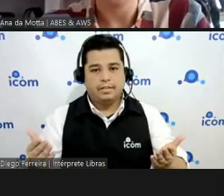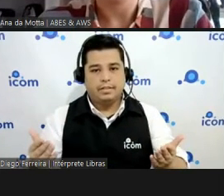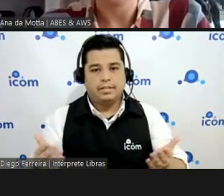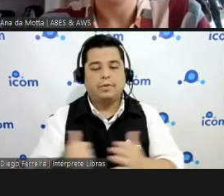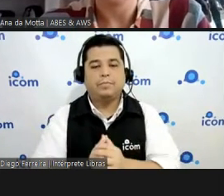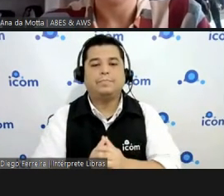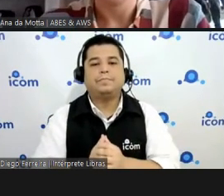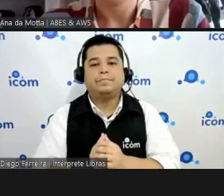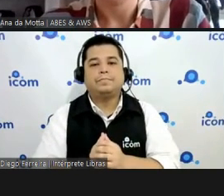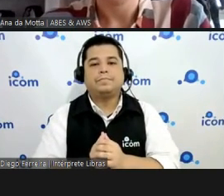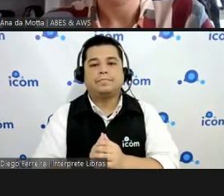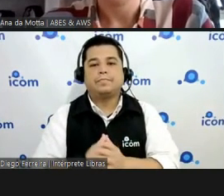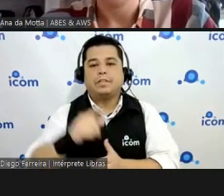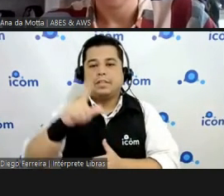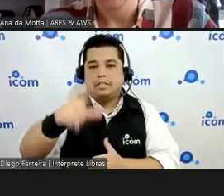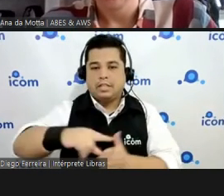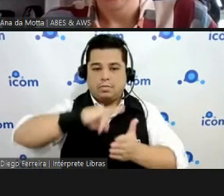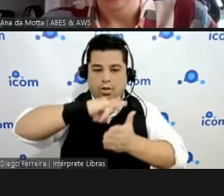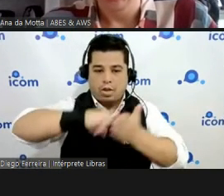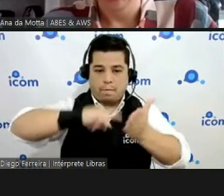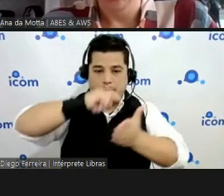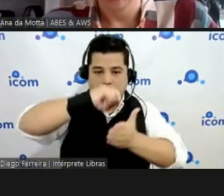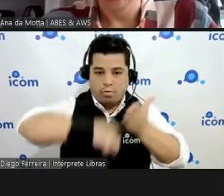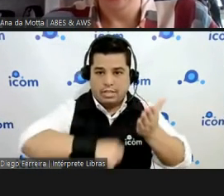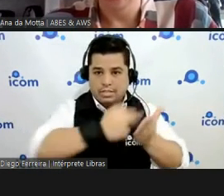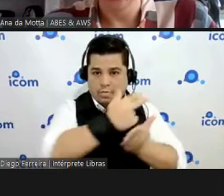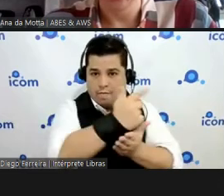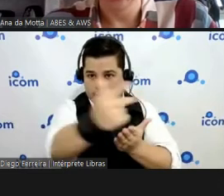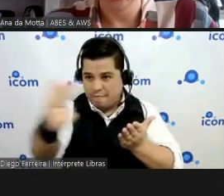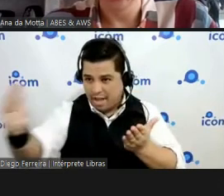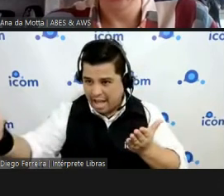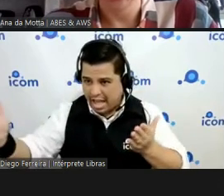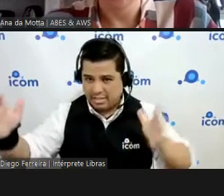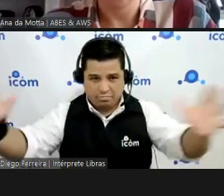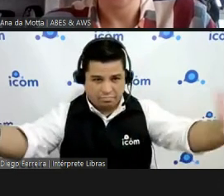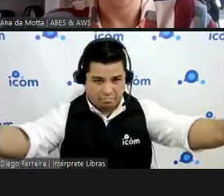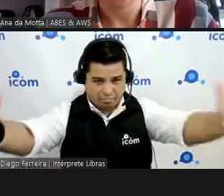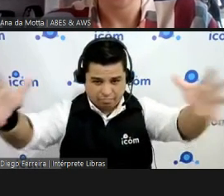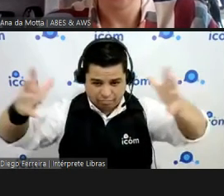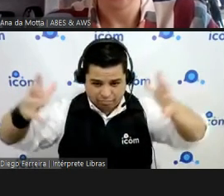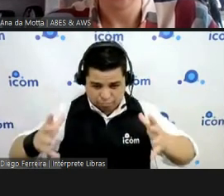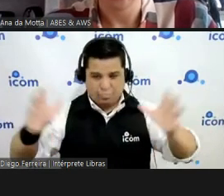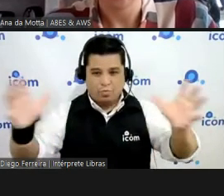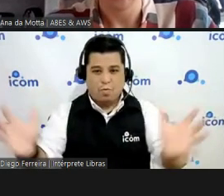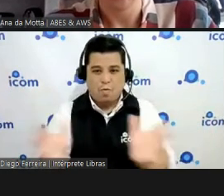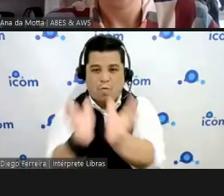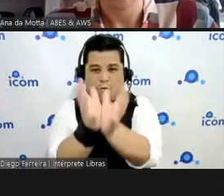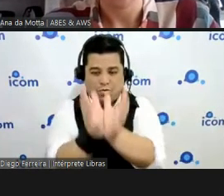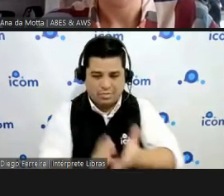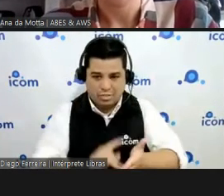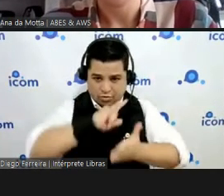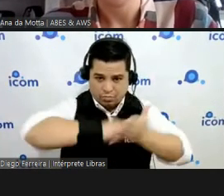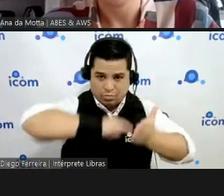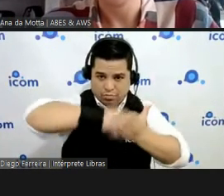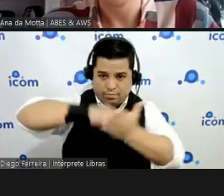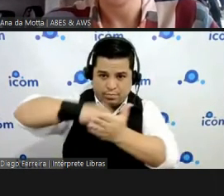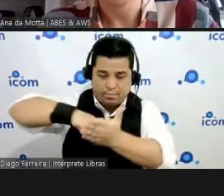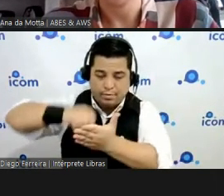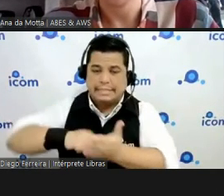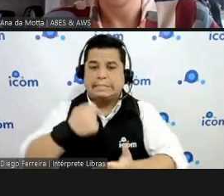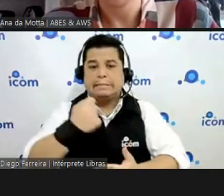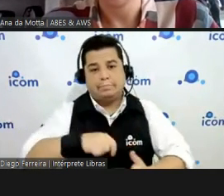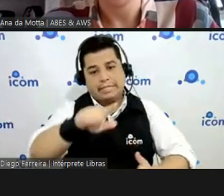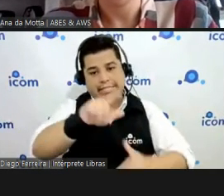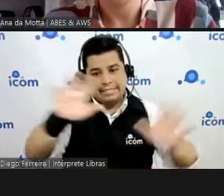para contratações simultâneas quando a gente tem uma padronização então a gente também pode fazer